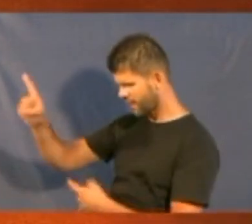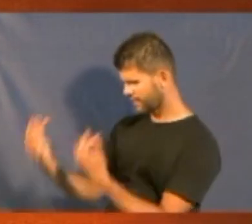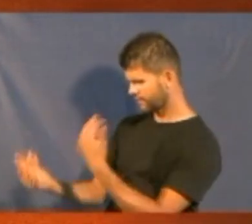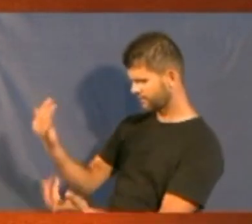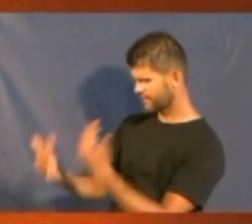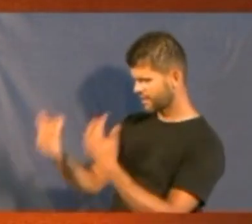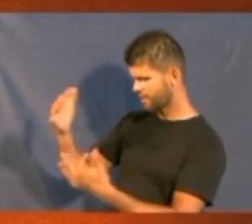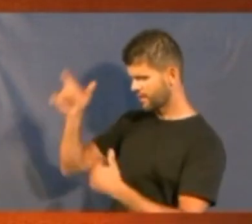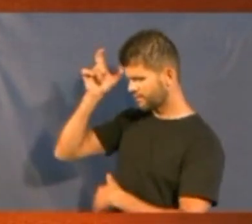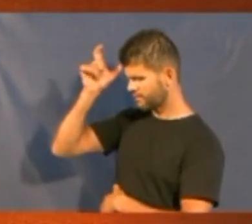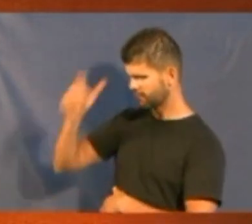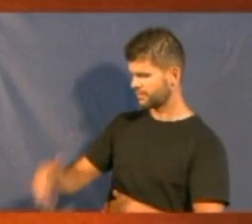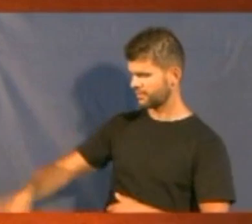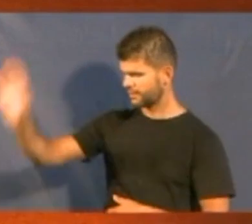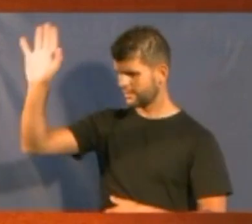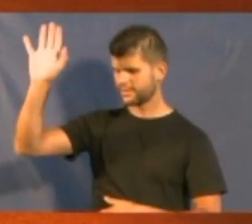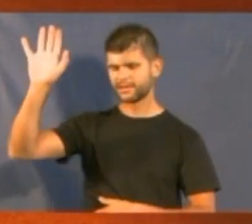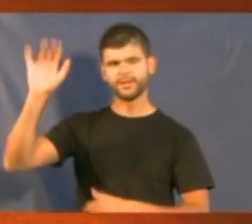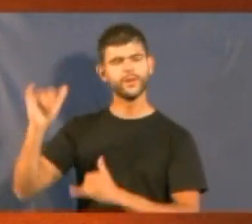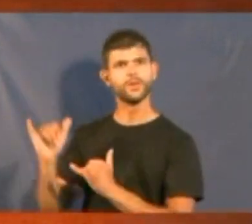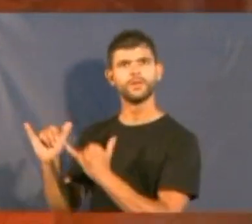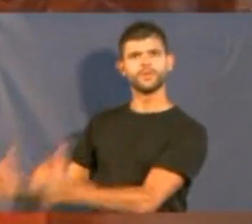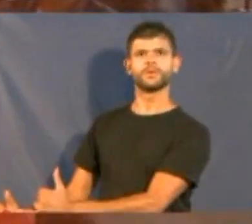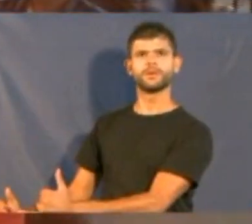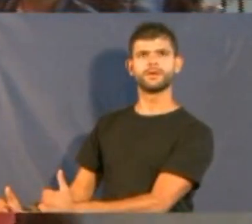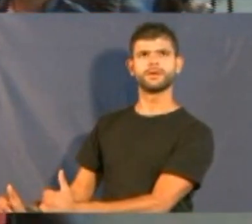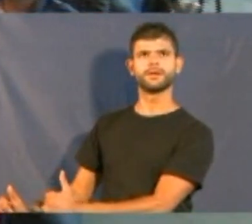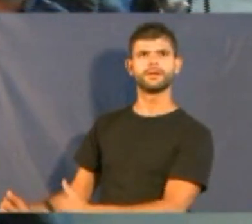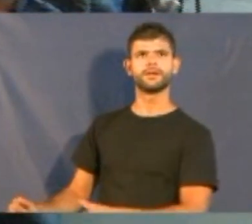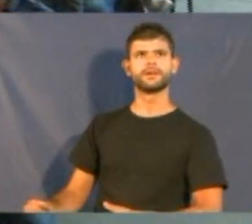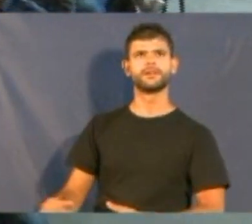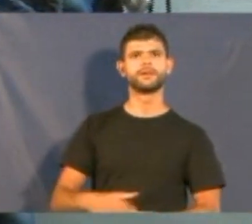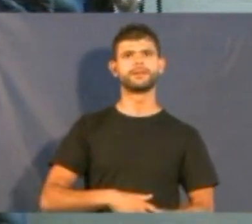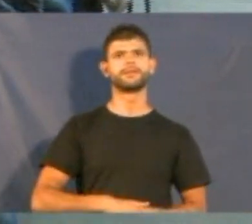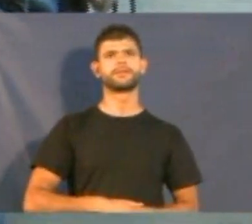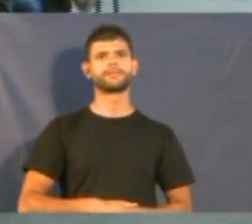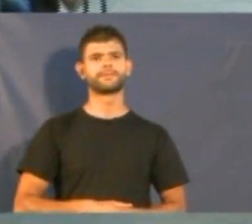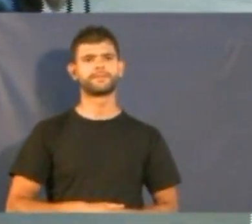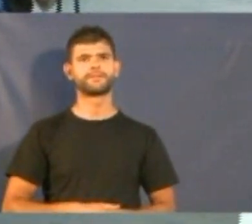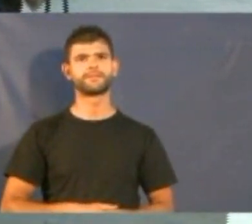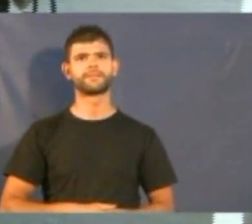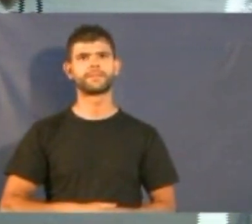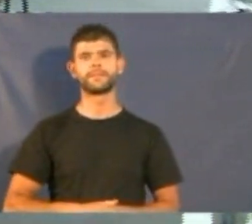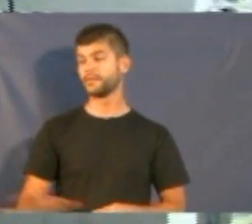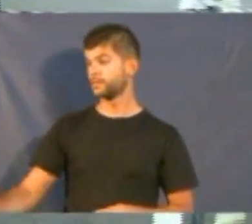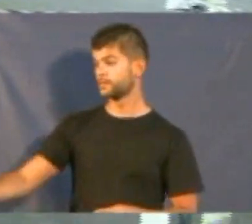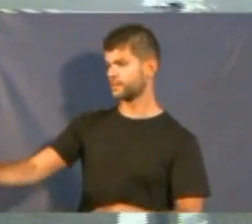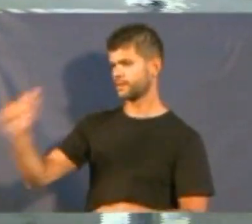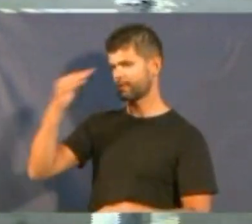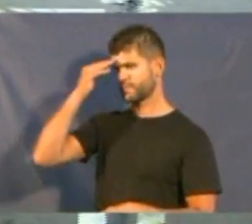Nunca mais. Quando disse, experimente, não, não, muito obrigado. Eu prefiro ficar de pé.